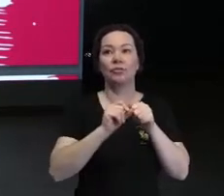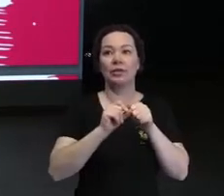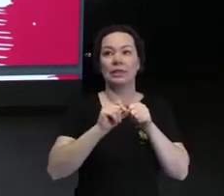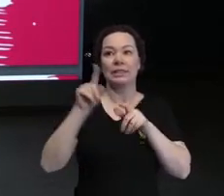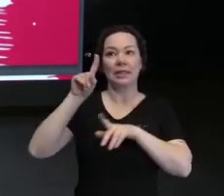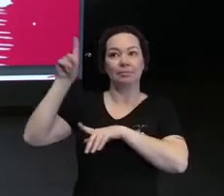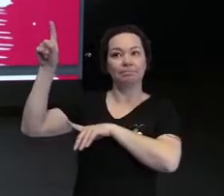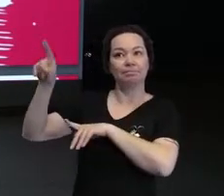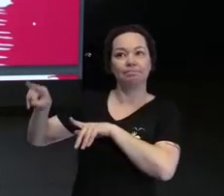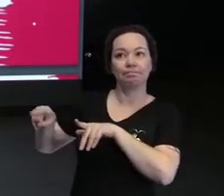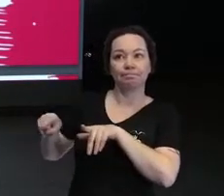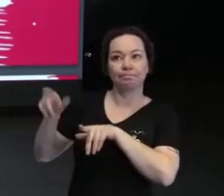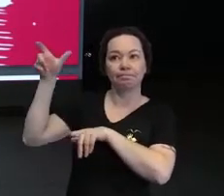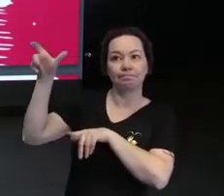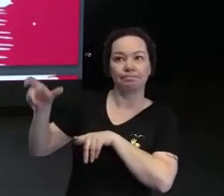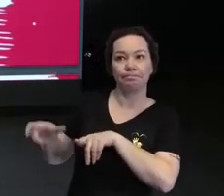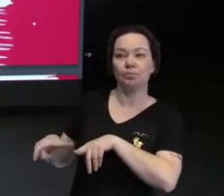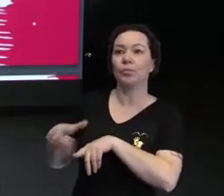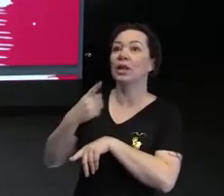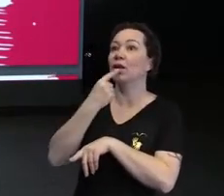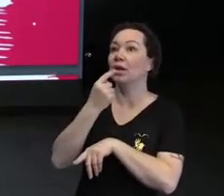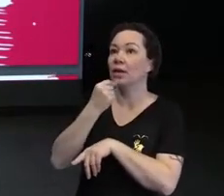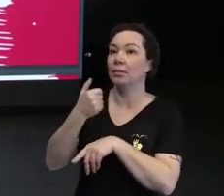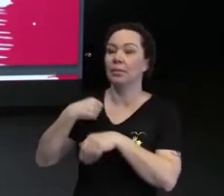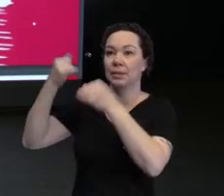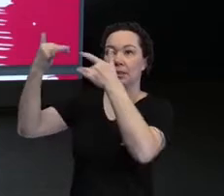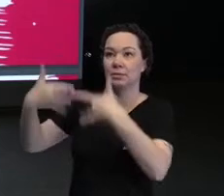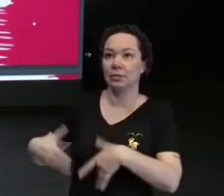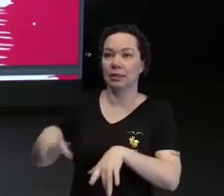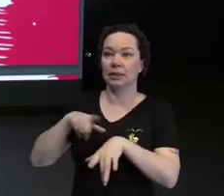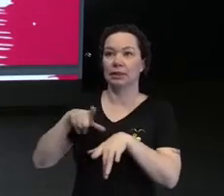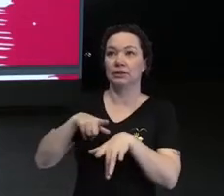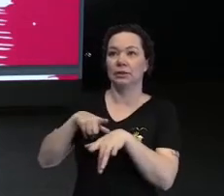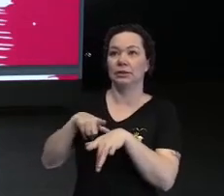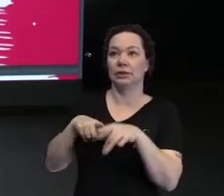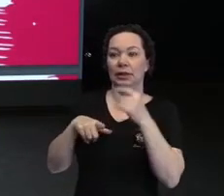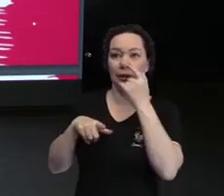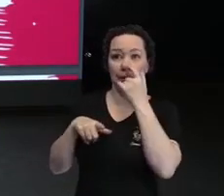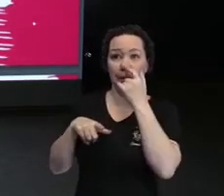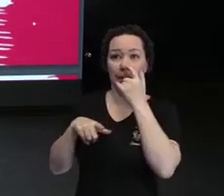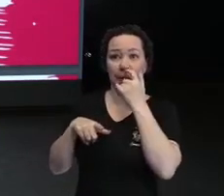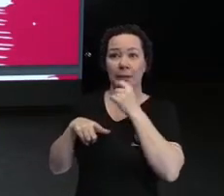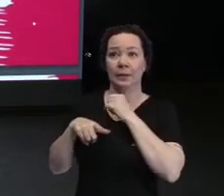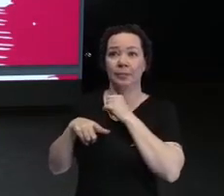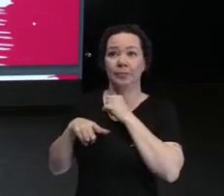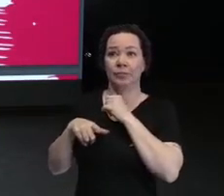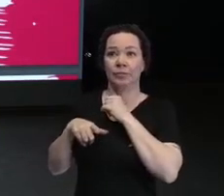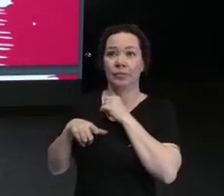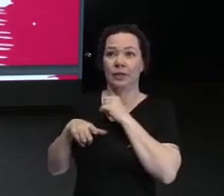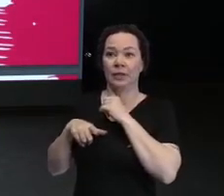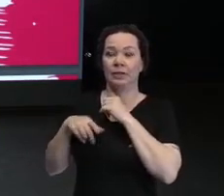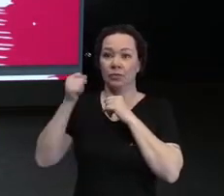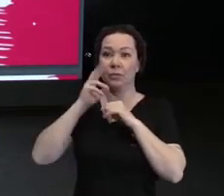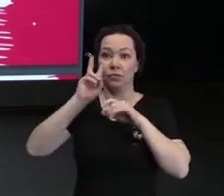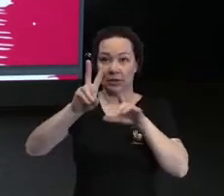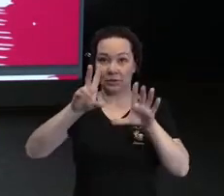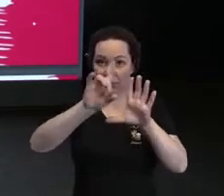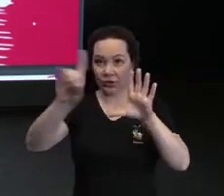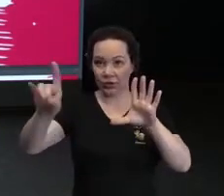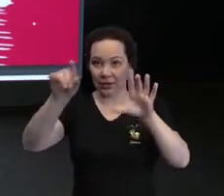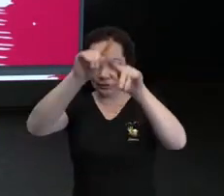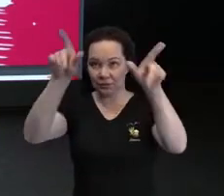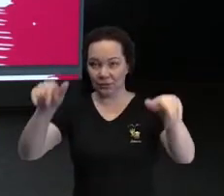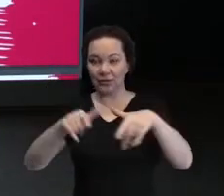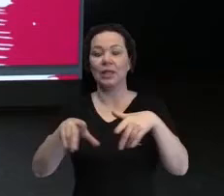E aí, para descrever a minha imagem, então, meu lado direito, assim, do lado direito da tela, a gente